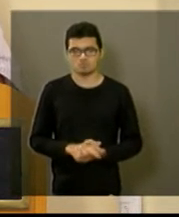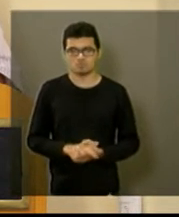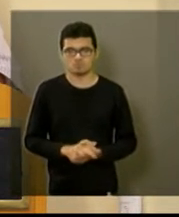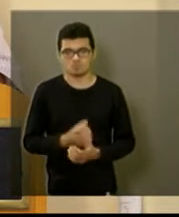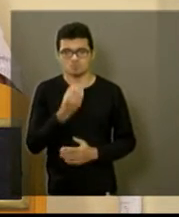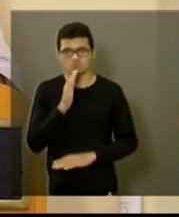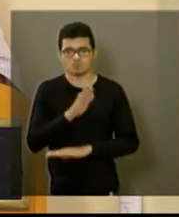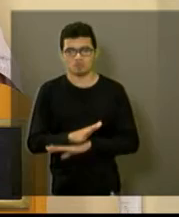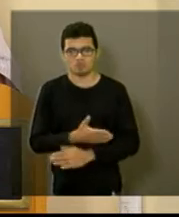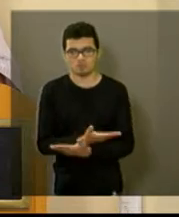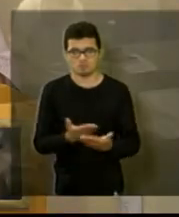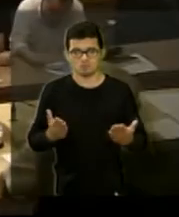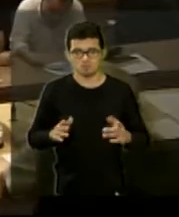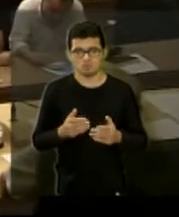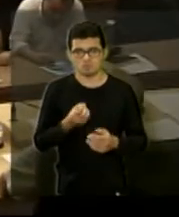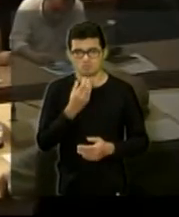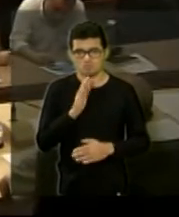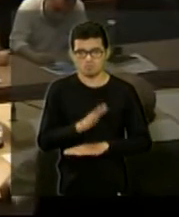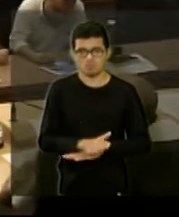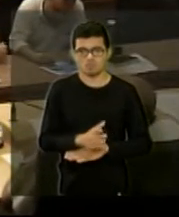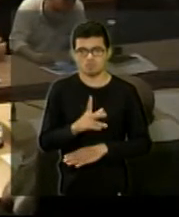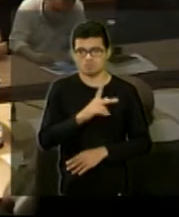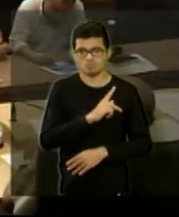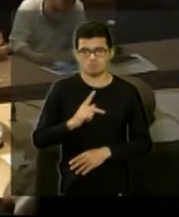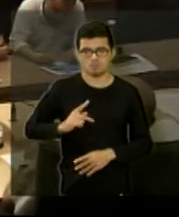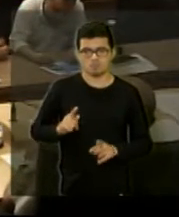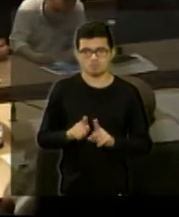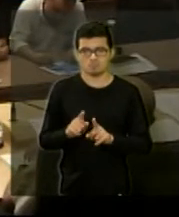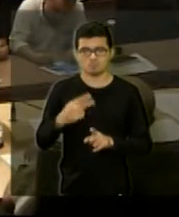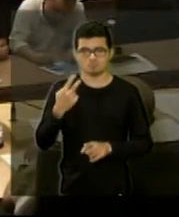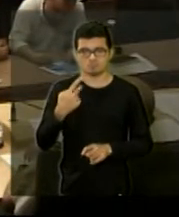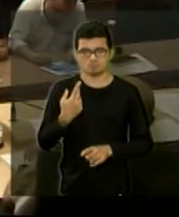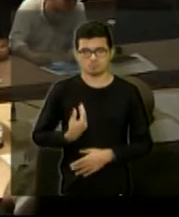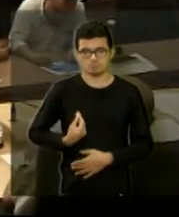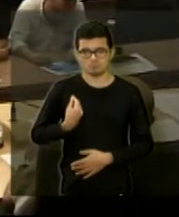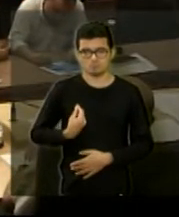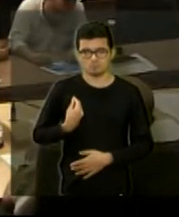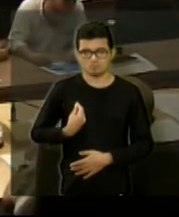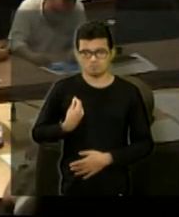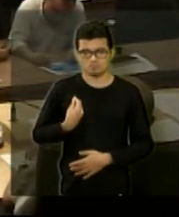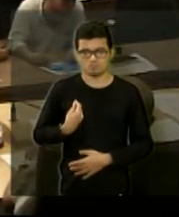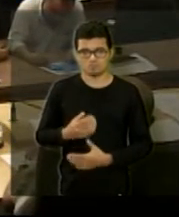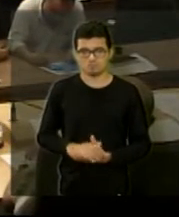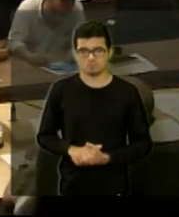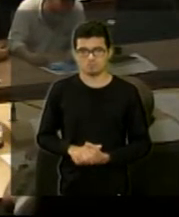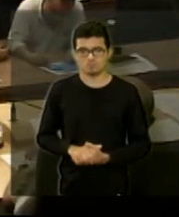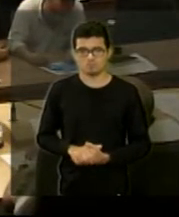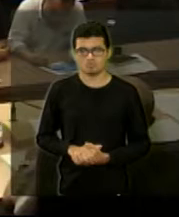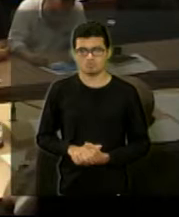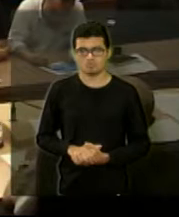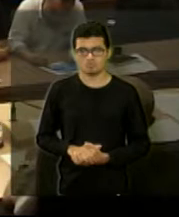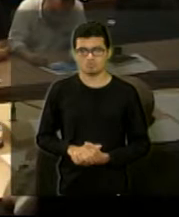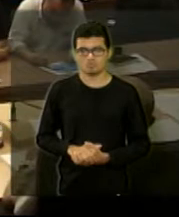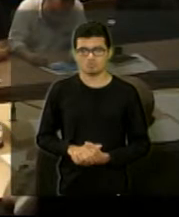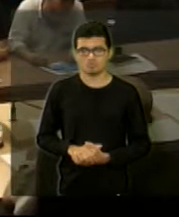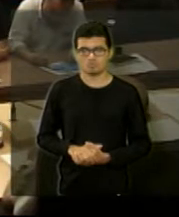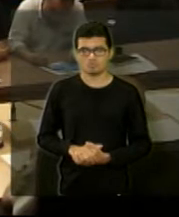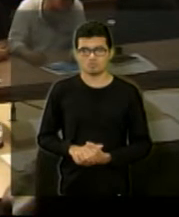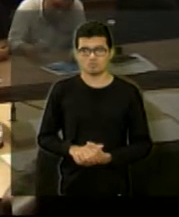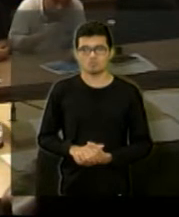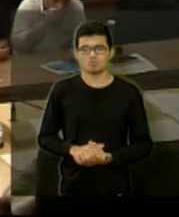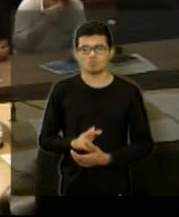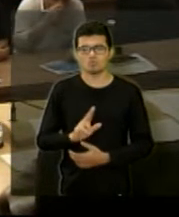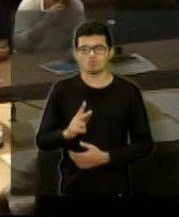Boa tarde a todos, boa tarde, presidente, Elias, os vereadores aqui presentes, quem está na plateia. O nome é Daniel,